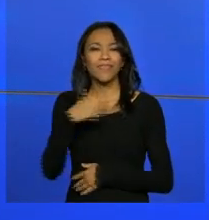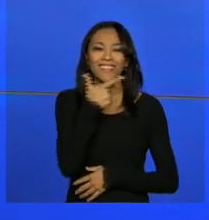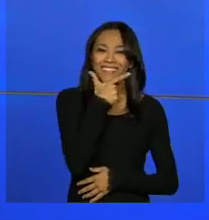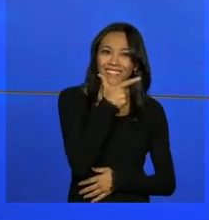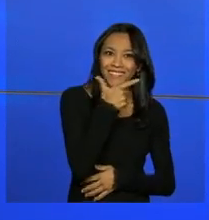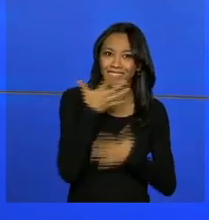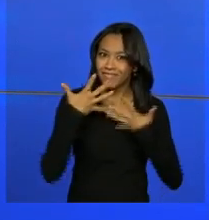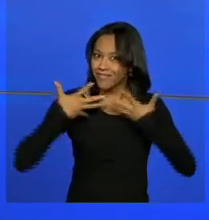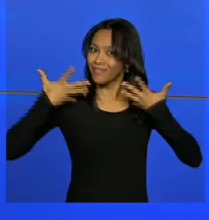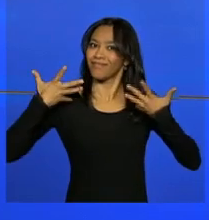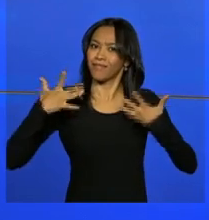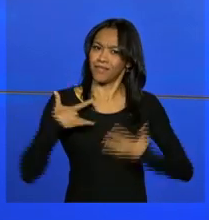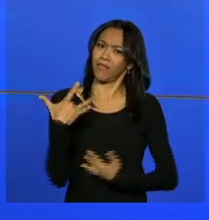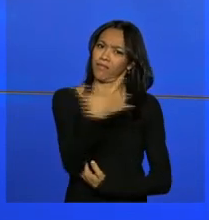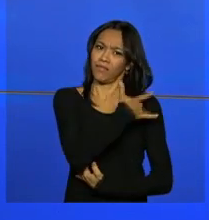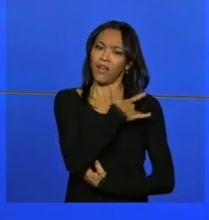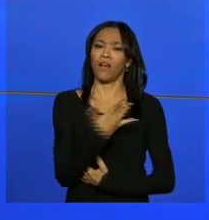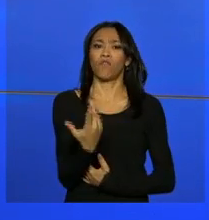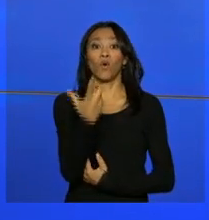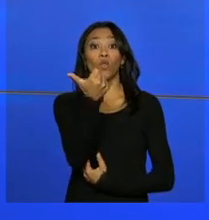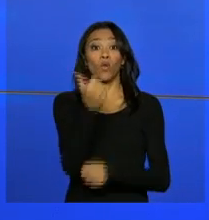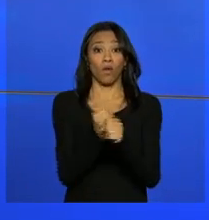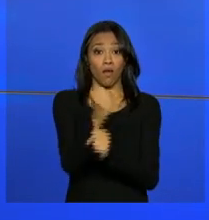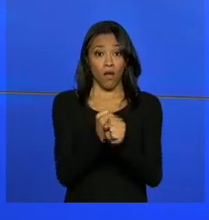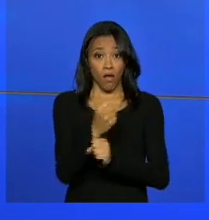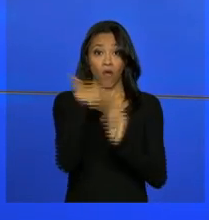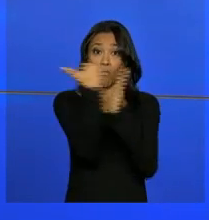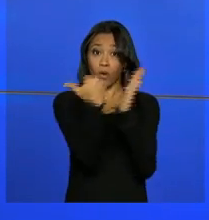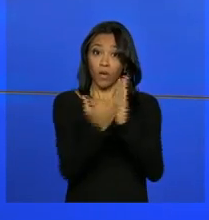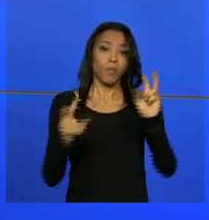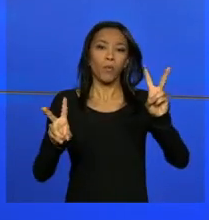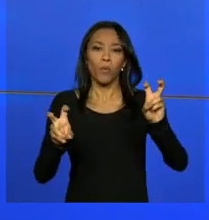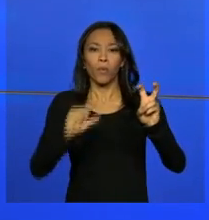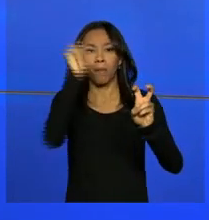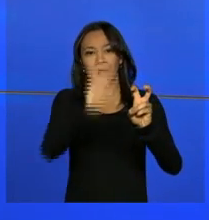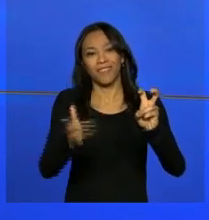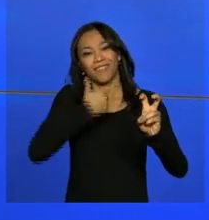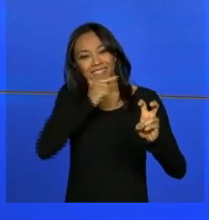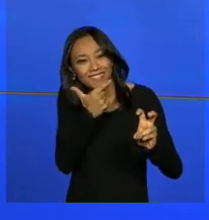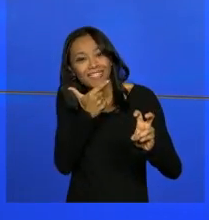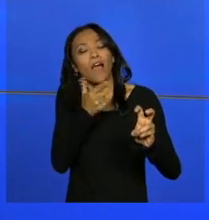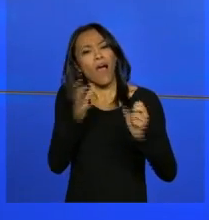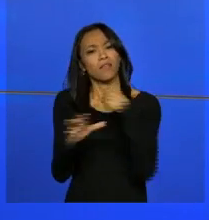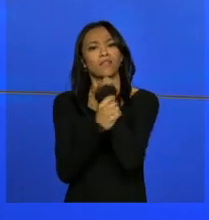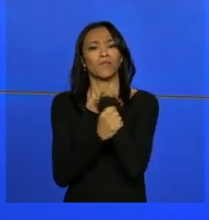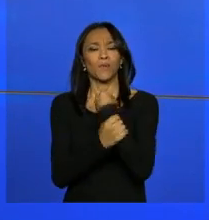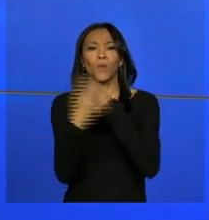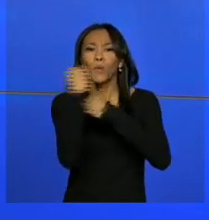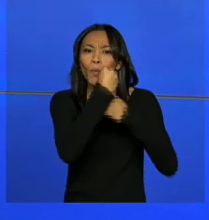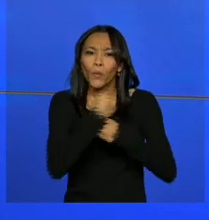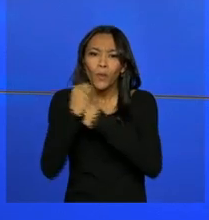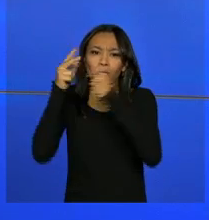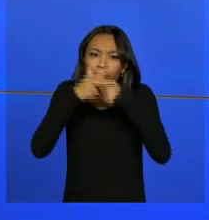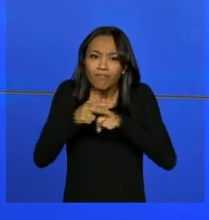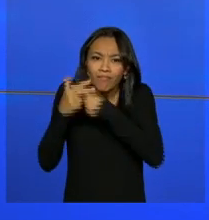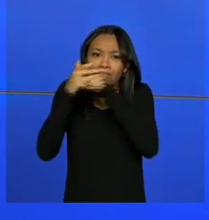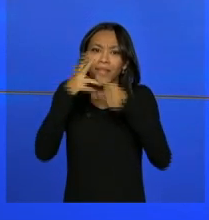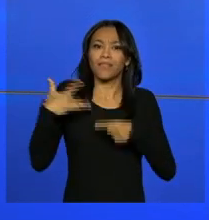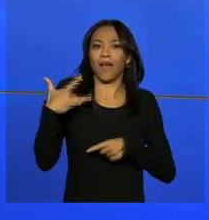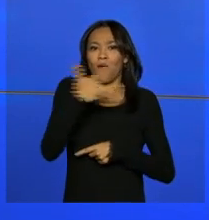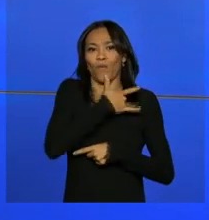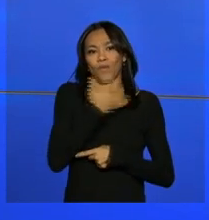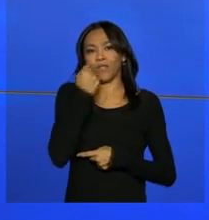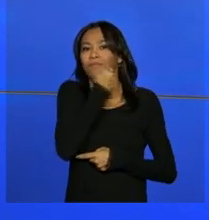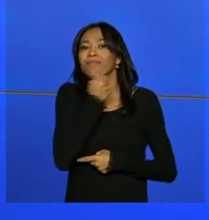bonito e saudável. Em 12 anos, o programa Brasil Sorridente vem garantindo a prevenção e recuperação da saúde